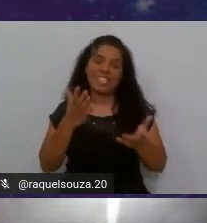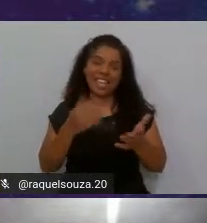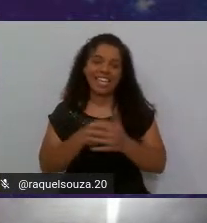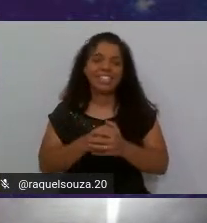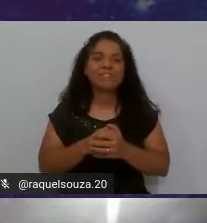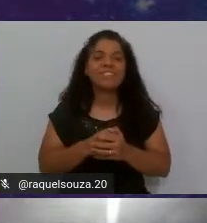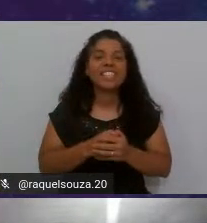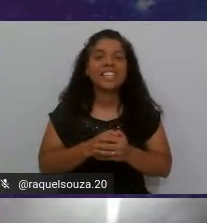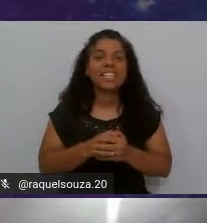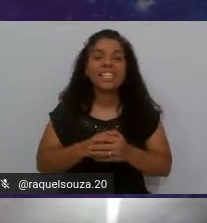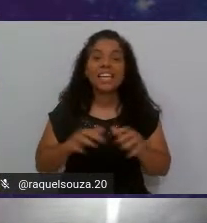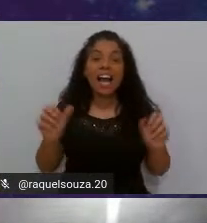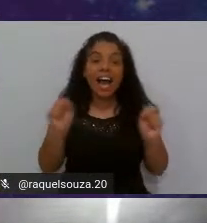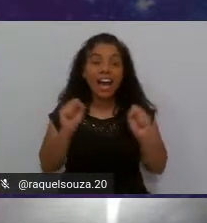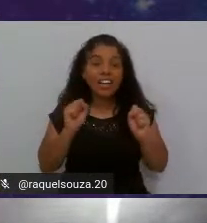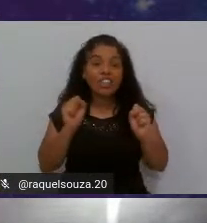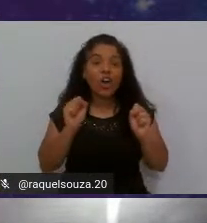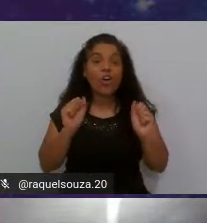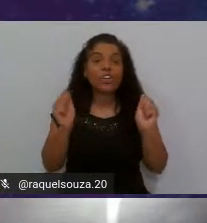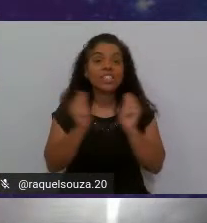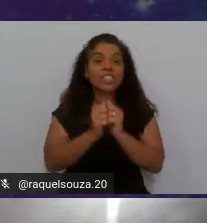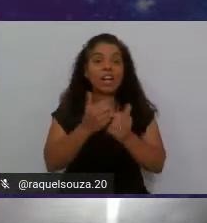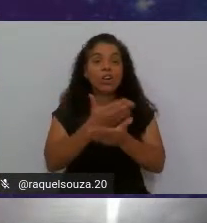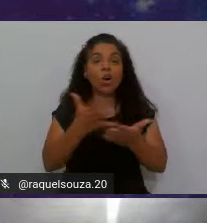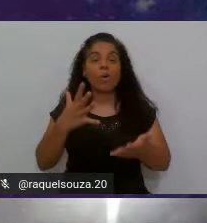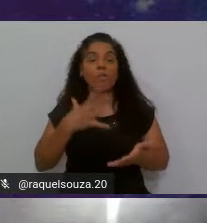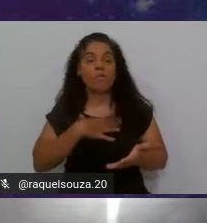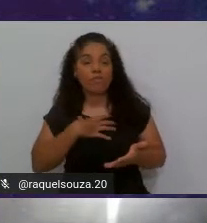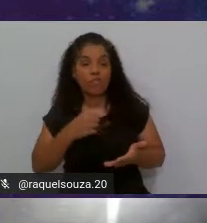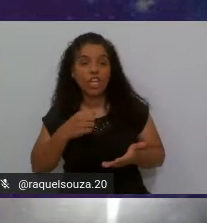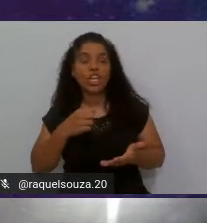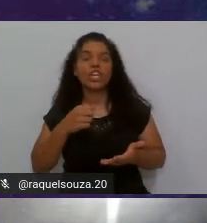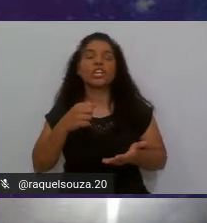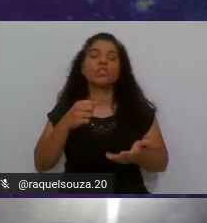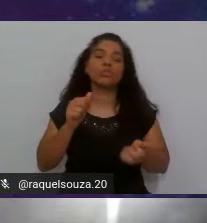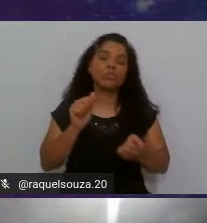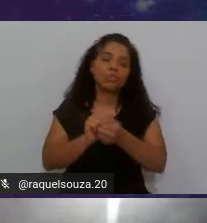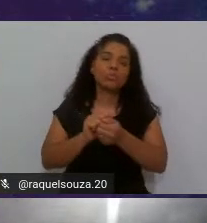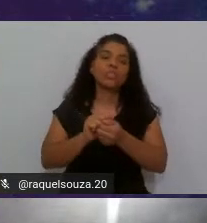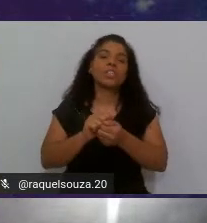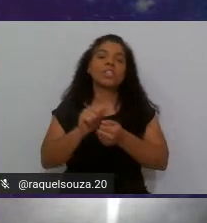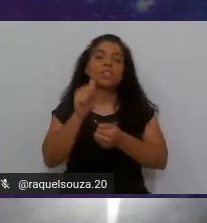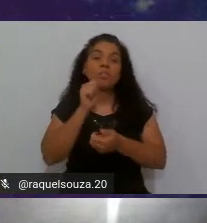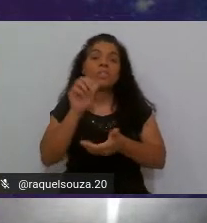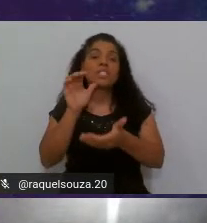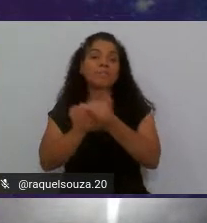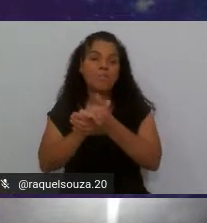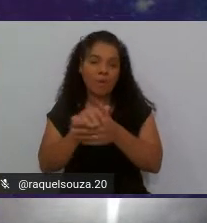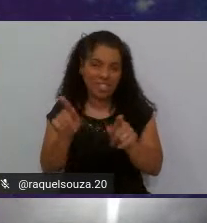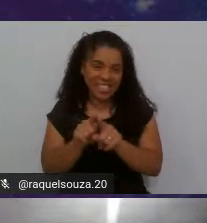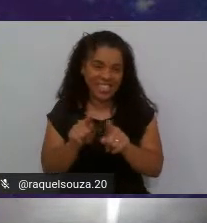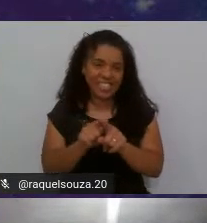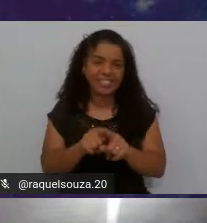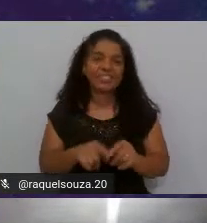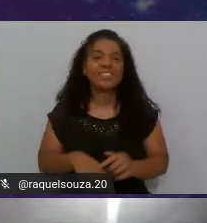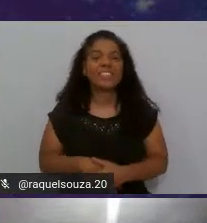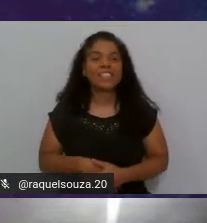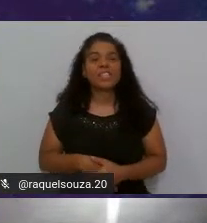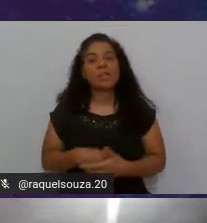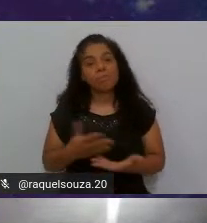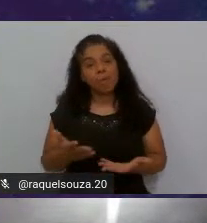adoro estar com os meus filhos com a minha esposa bom